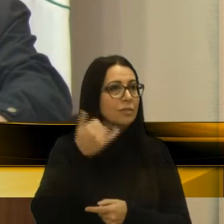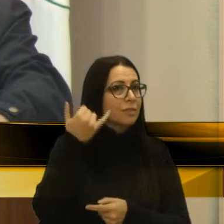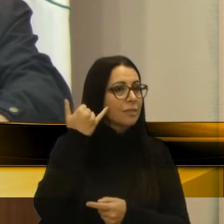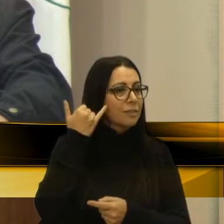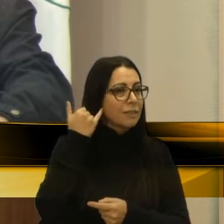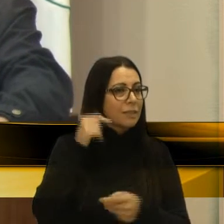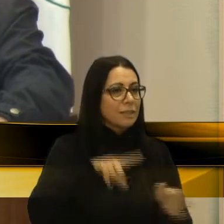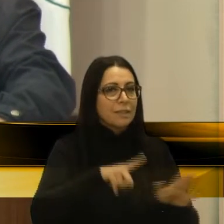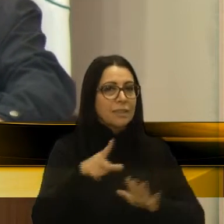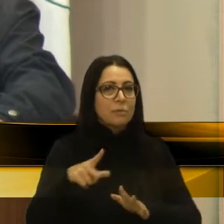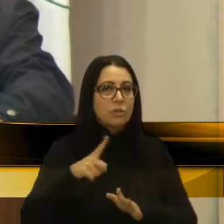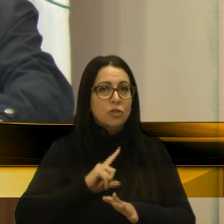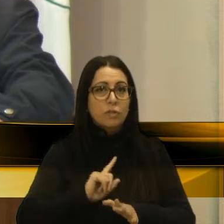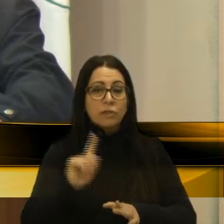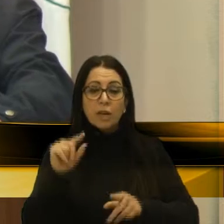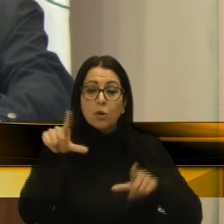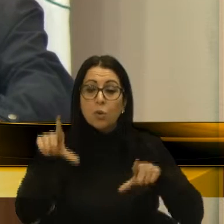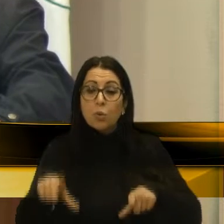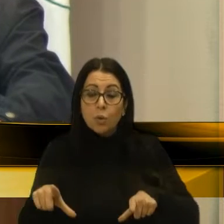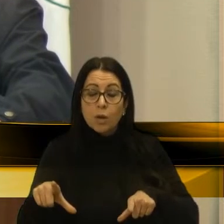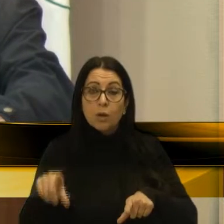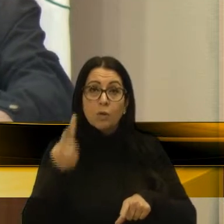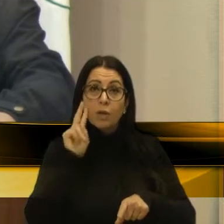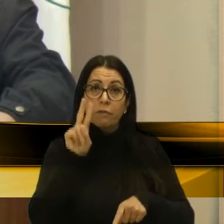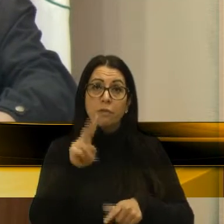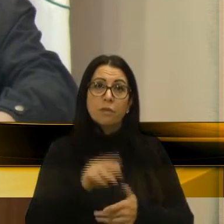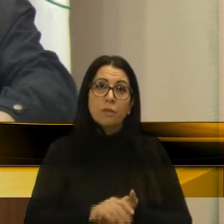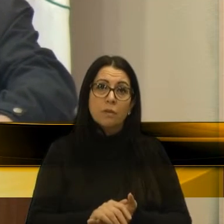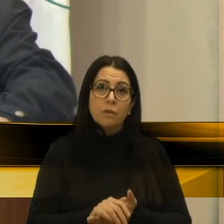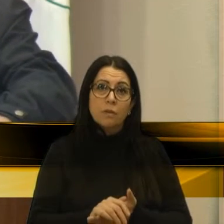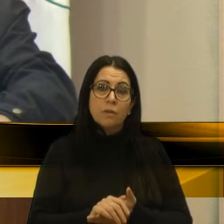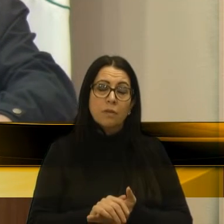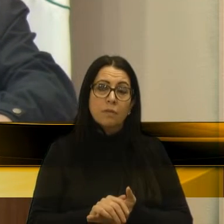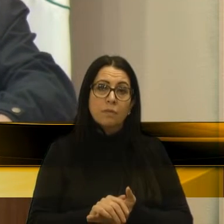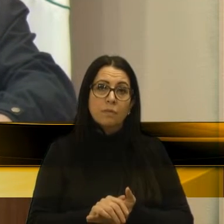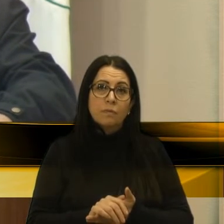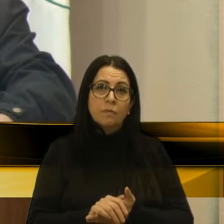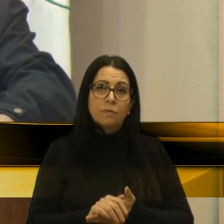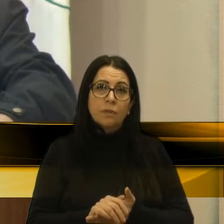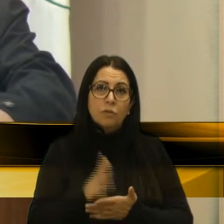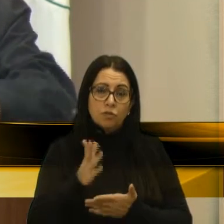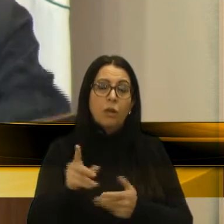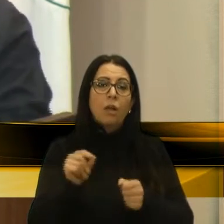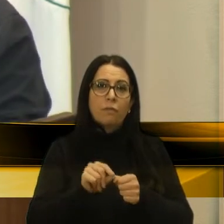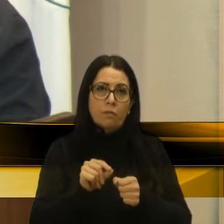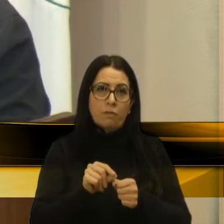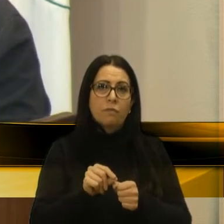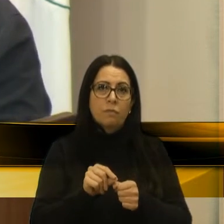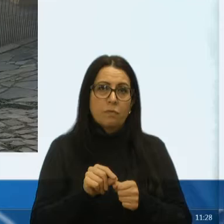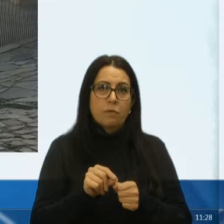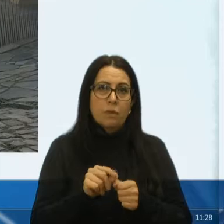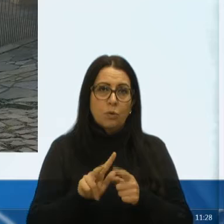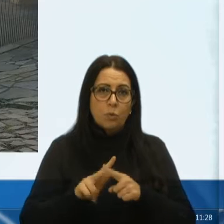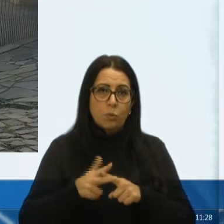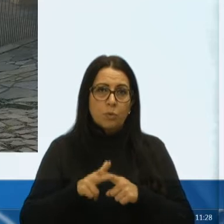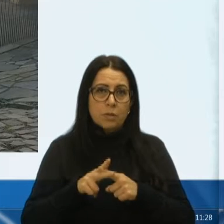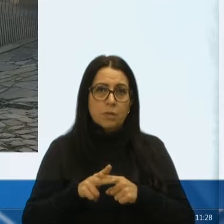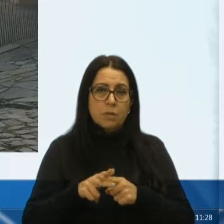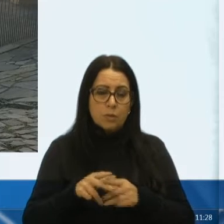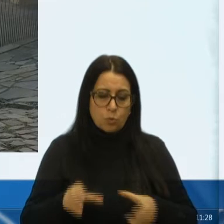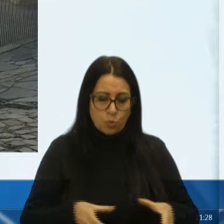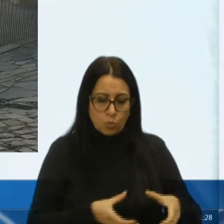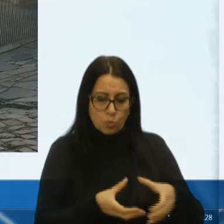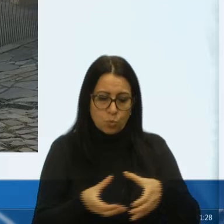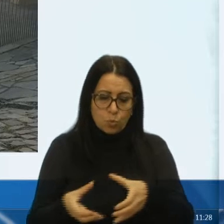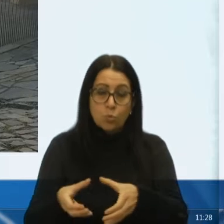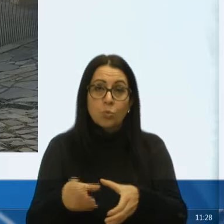esta semana estivemos lá no local e verificamos aí que já foi feito o conserto na tubulação